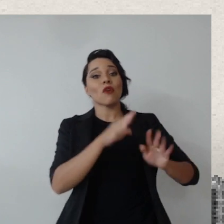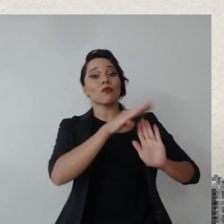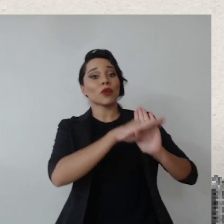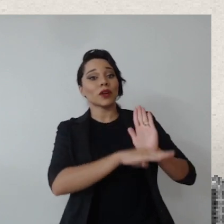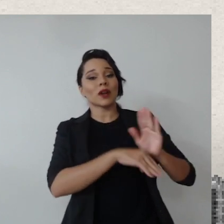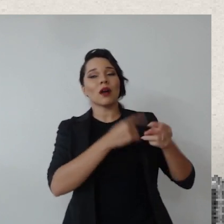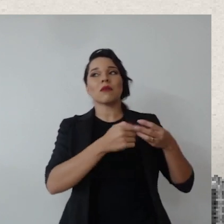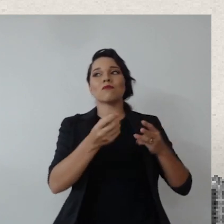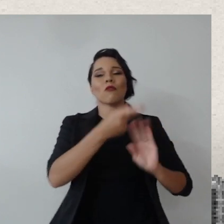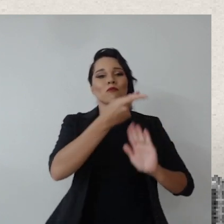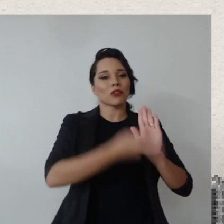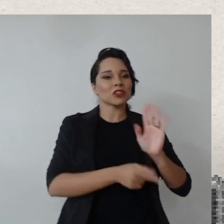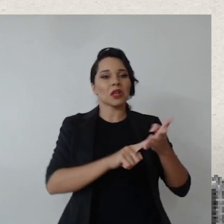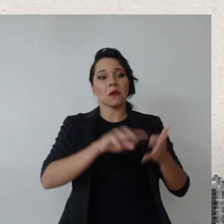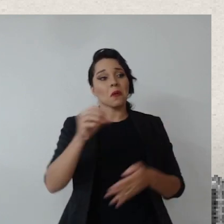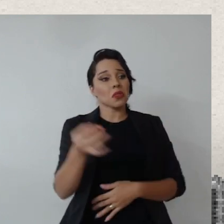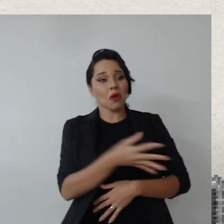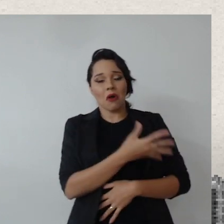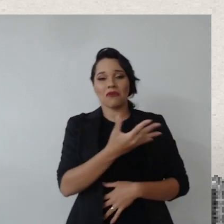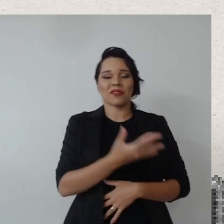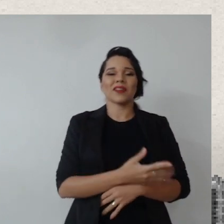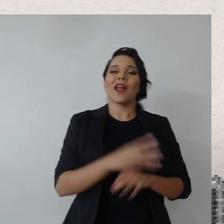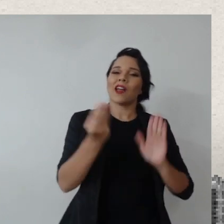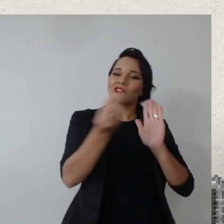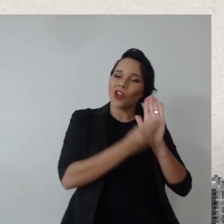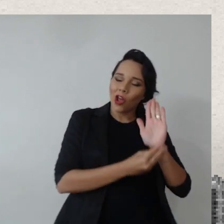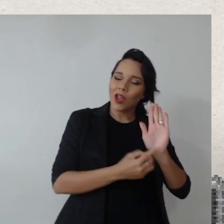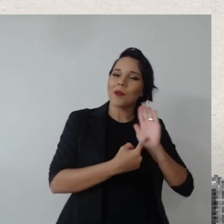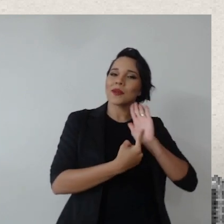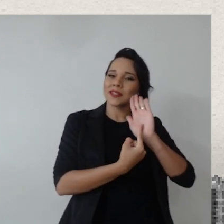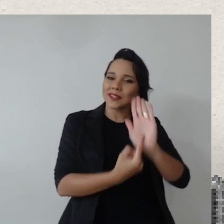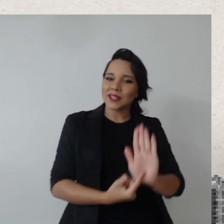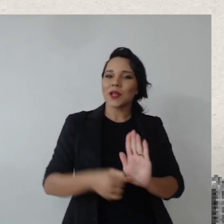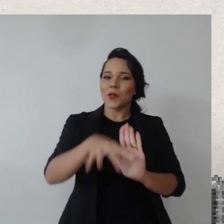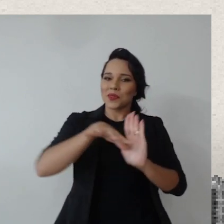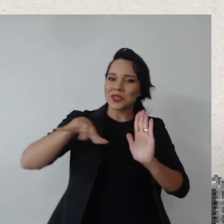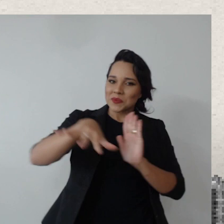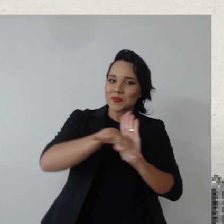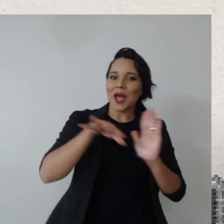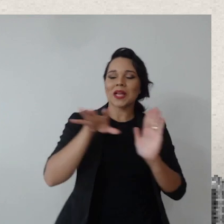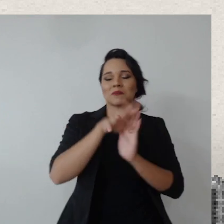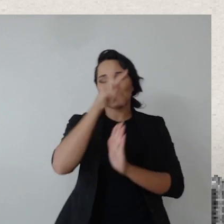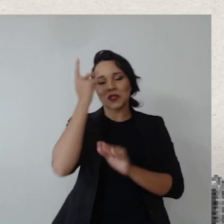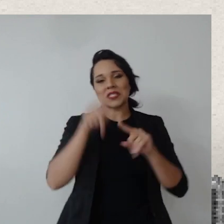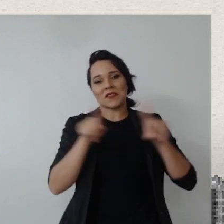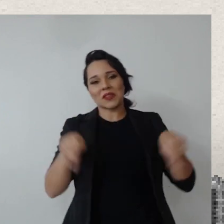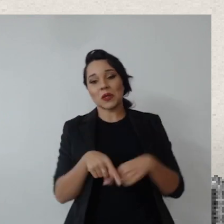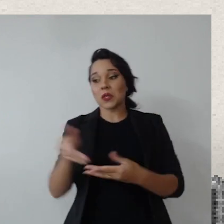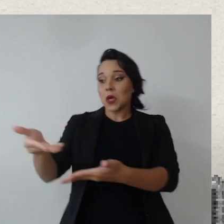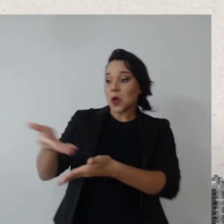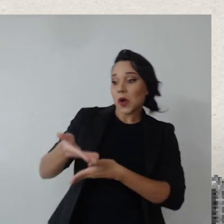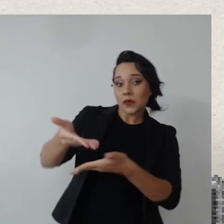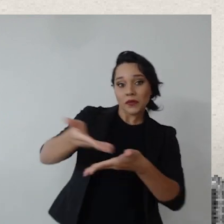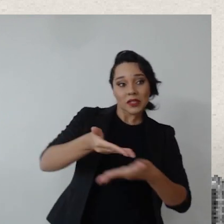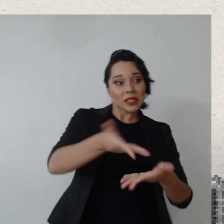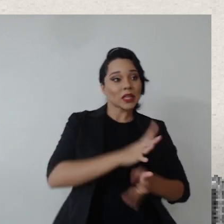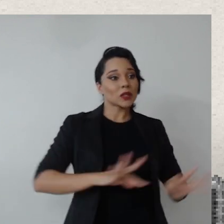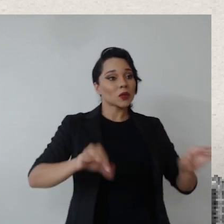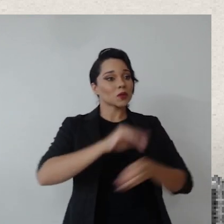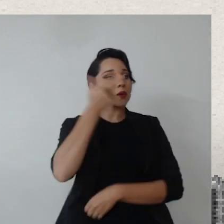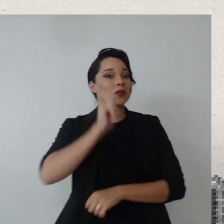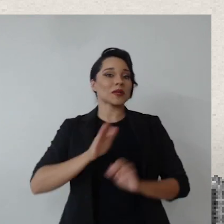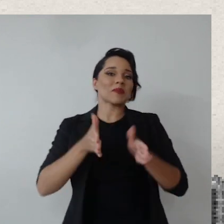um novo programa, um novo projeto, uma nova iniciativa, a gente faz a apresentação no espaço aberto para os servidores, convidando toda a casa